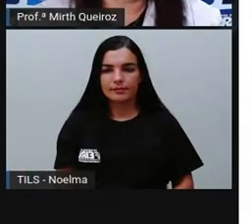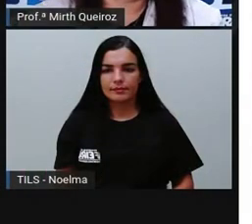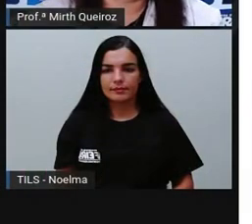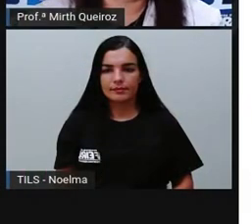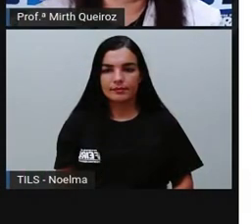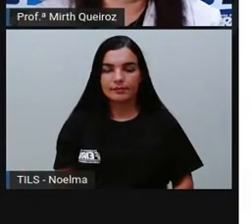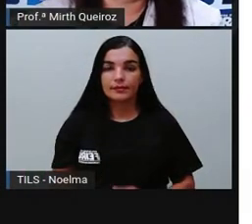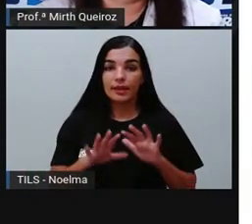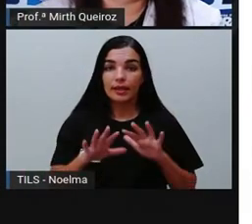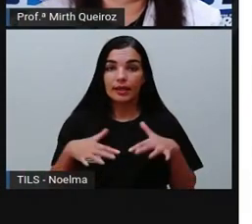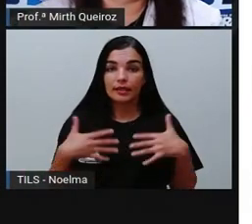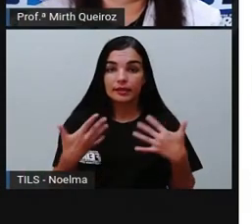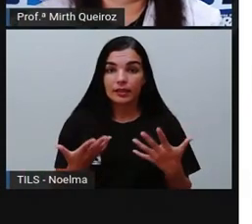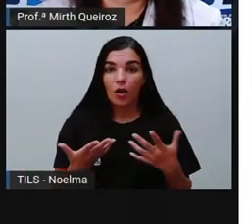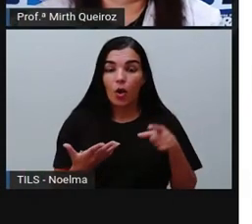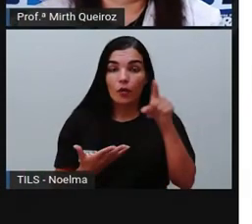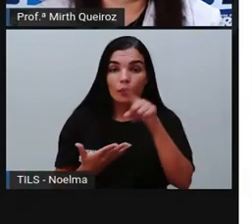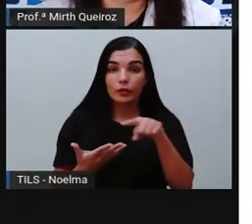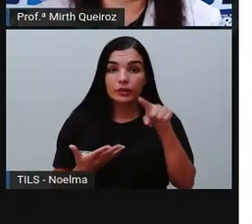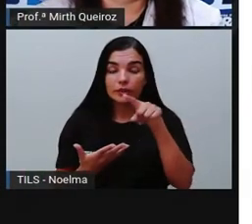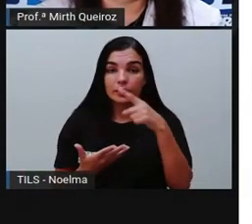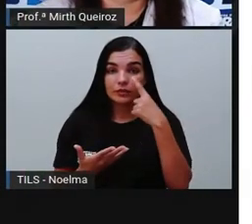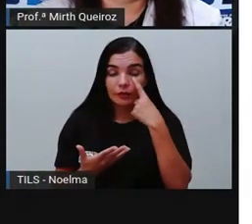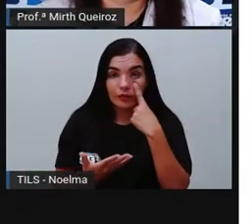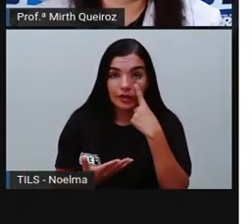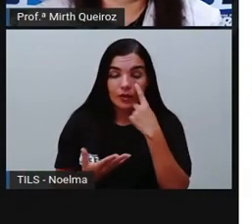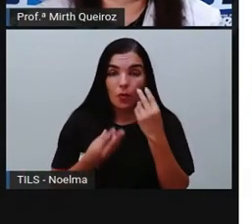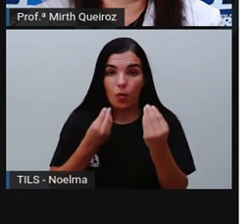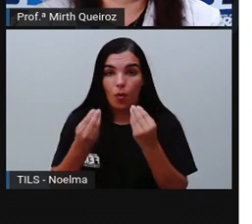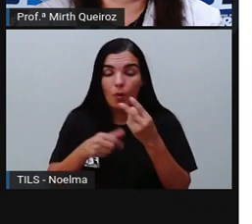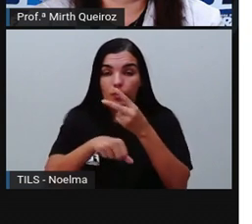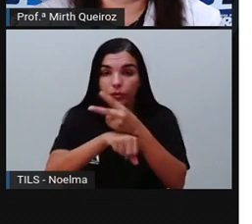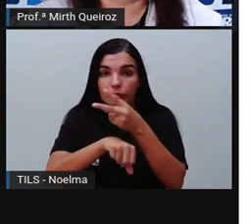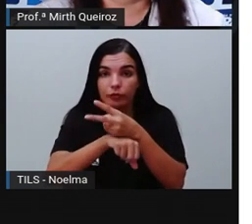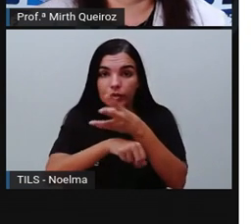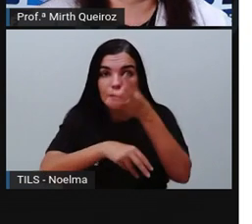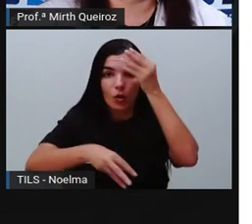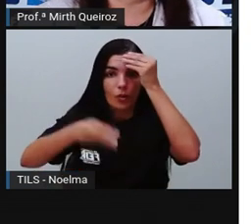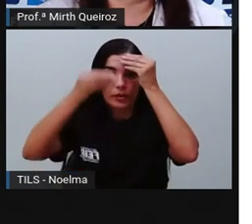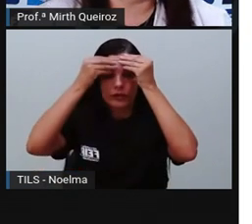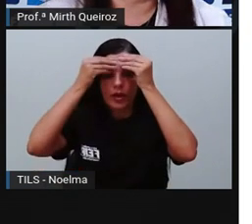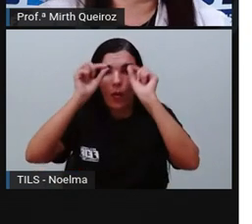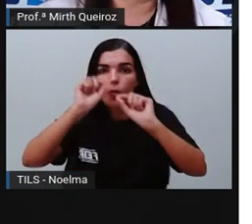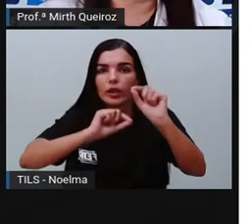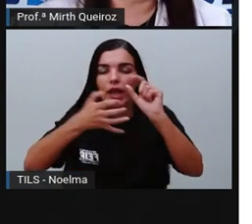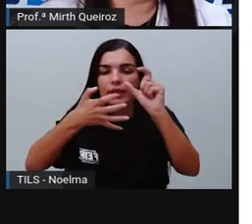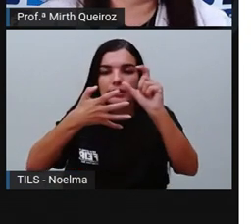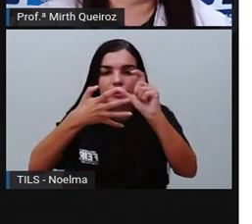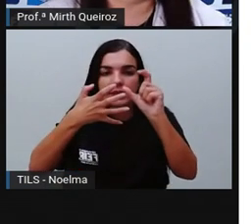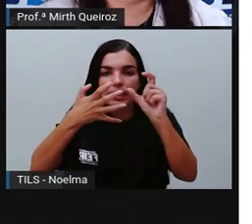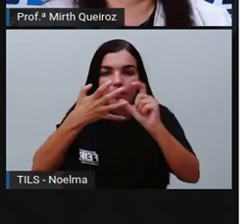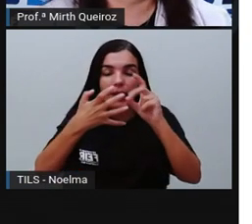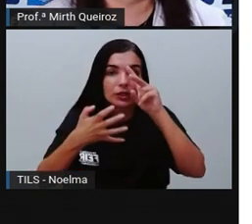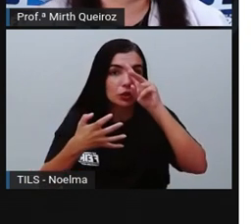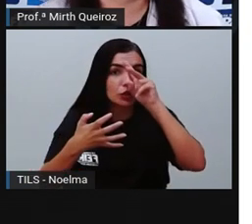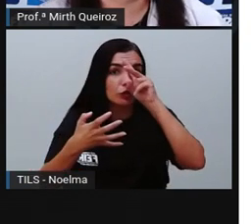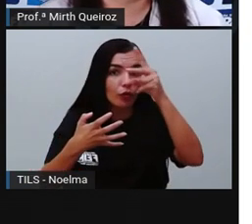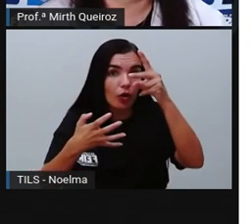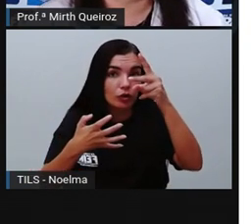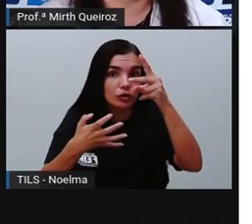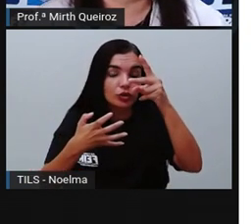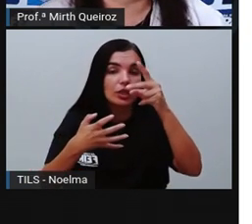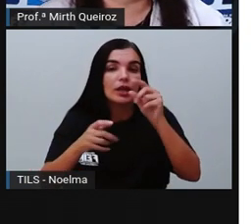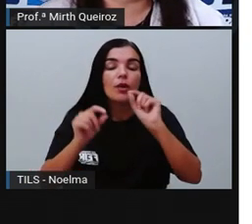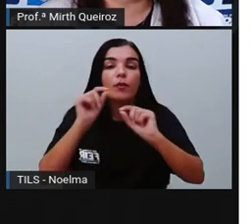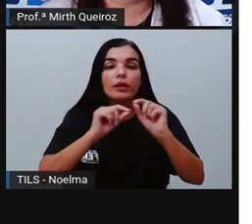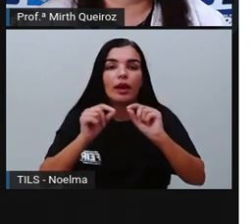E assim, puderam aí, a partir desse vídeo, compreender o que é a sílaba tônica e sílaba átona, né? A sílaba